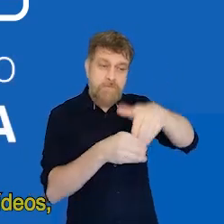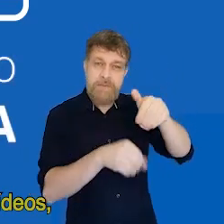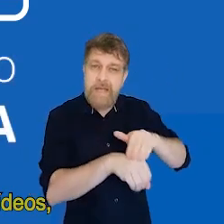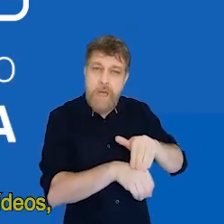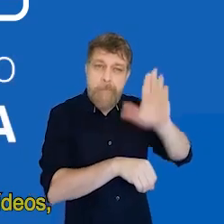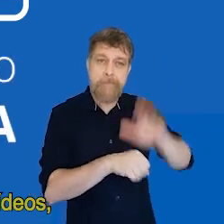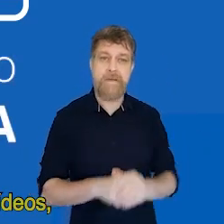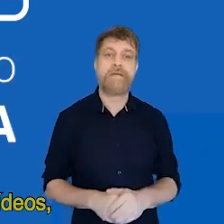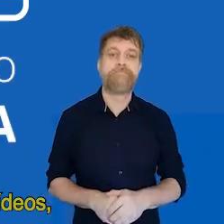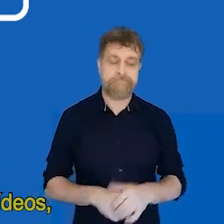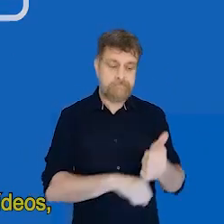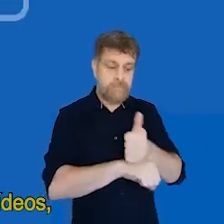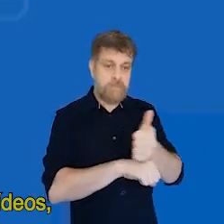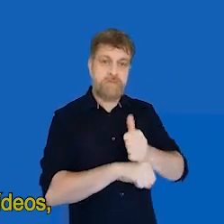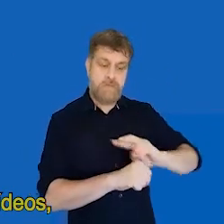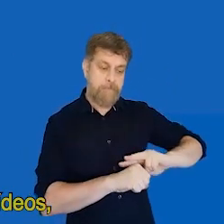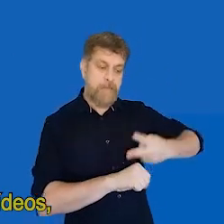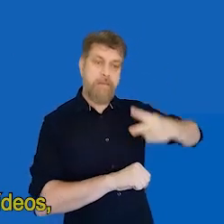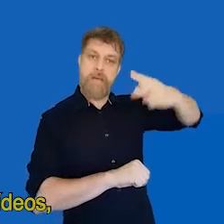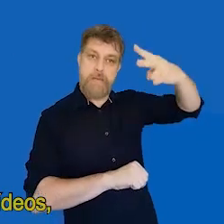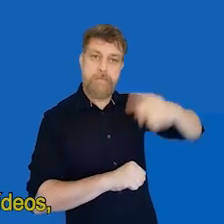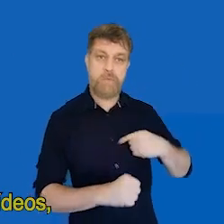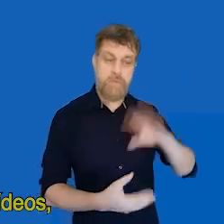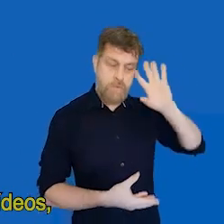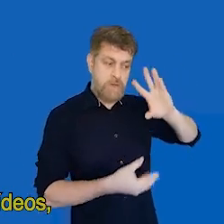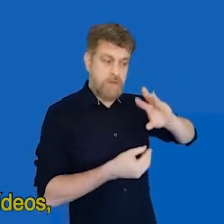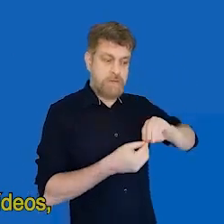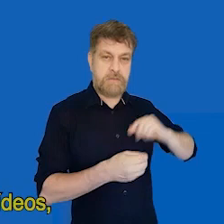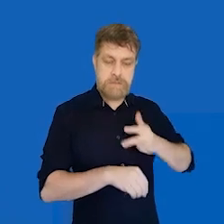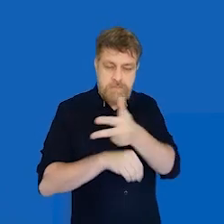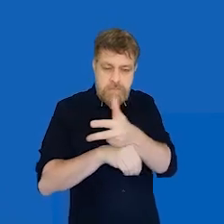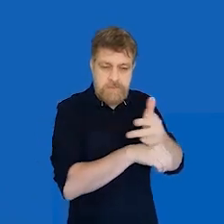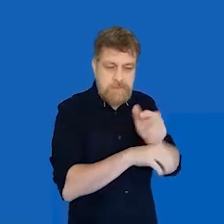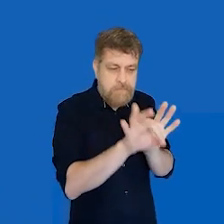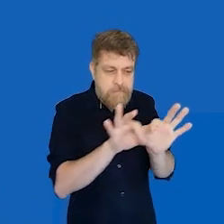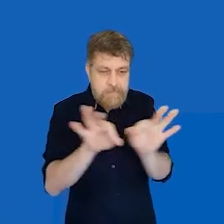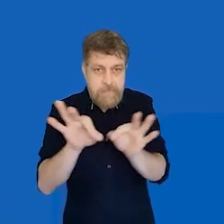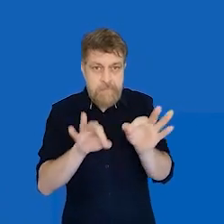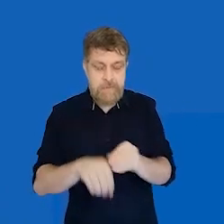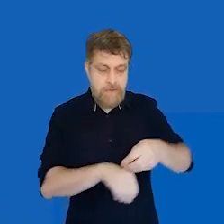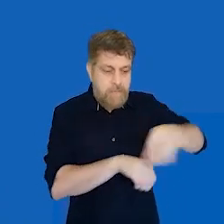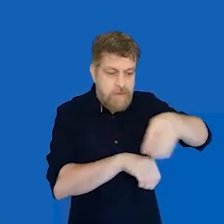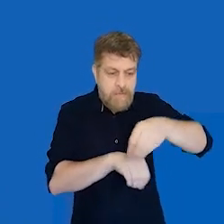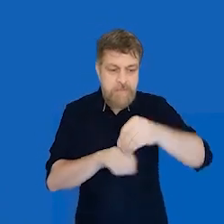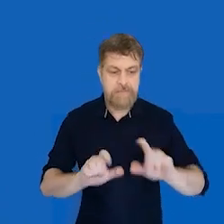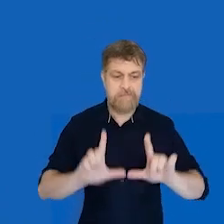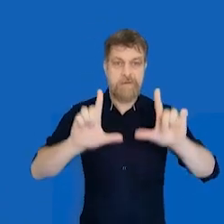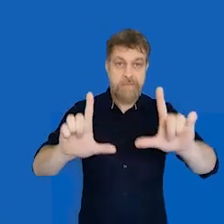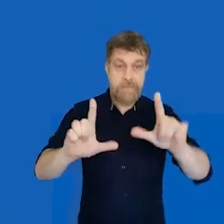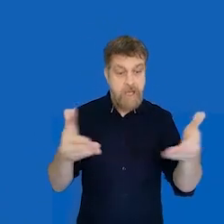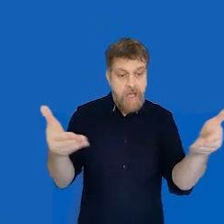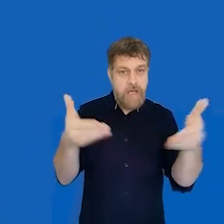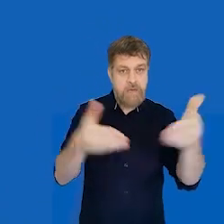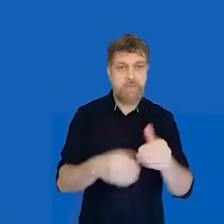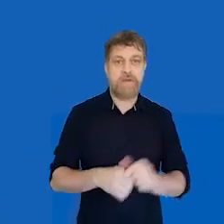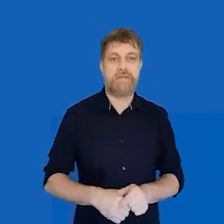foi o de desenvolvimento de carreira. Com esse resultado, a gente produziu uma série de vídeos que vão começar a ser disponibilizados agora, através